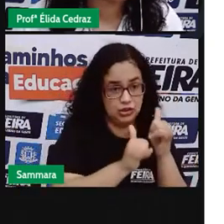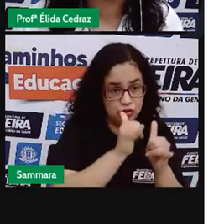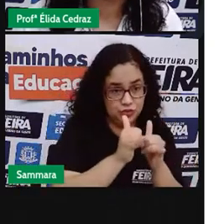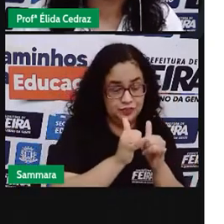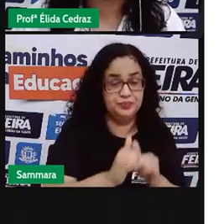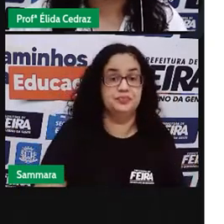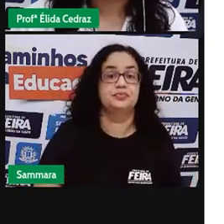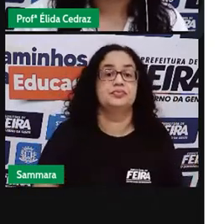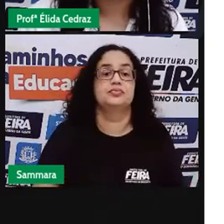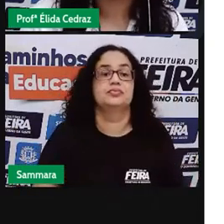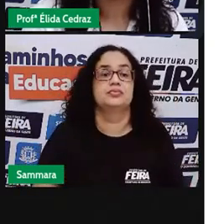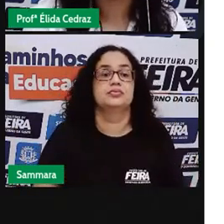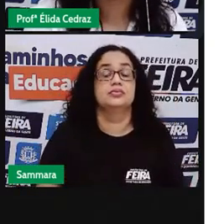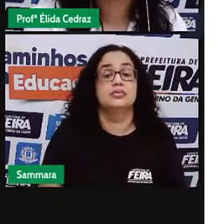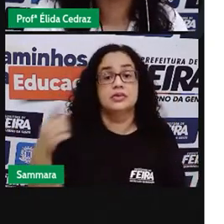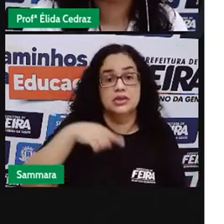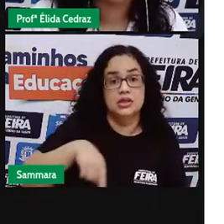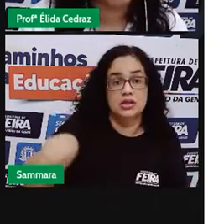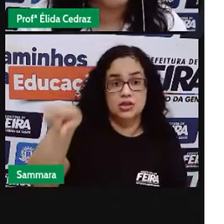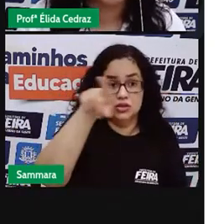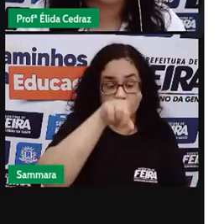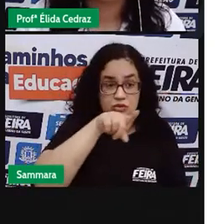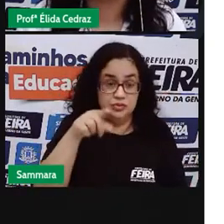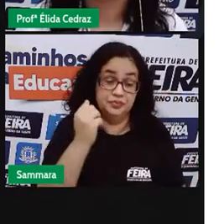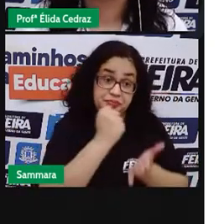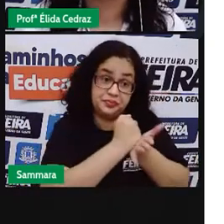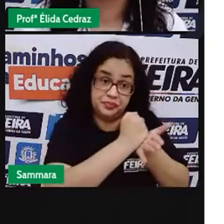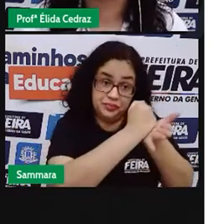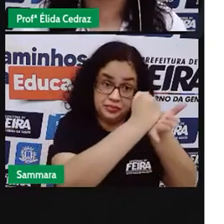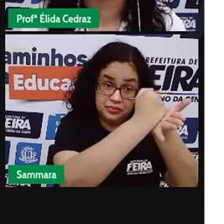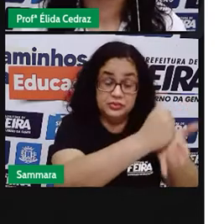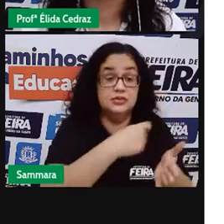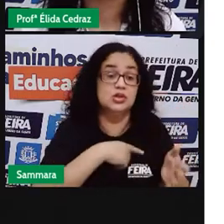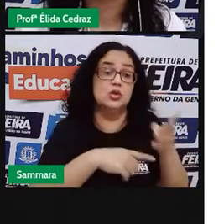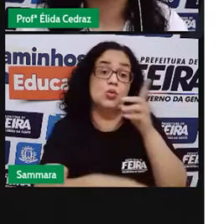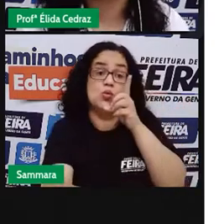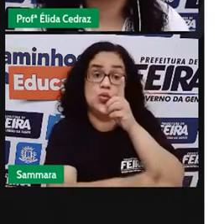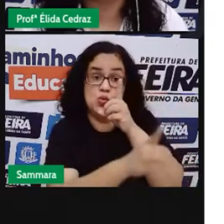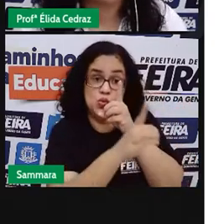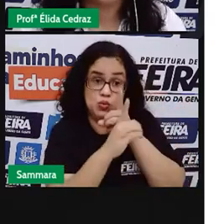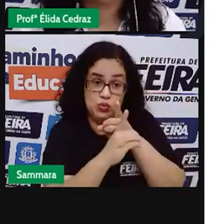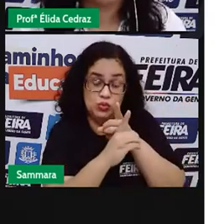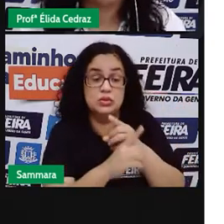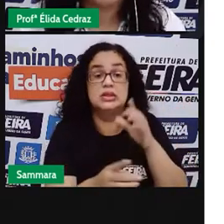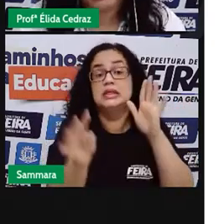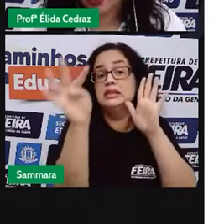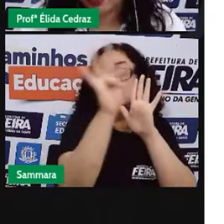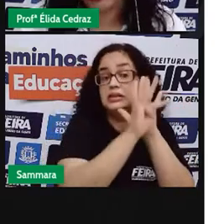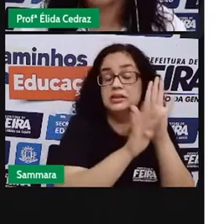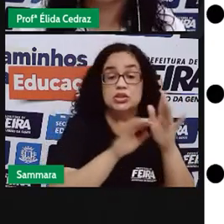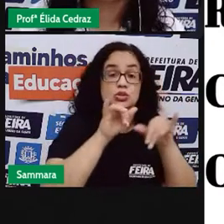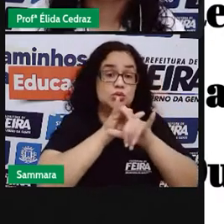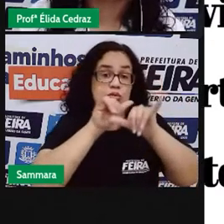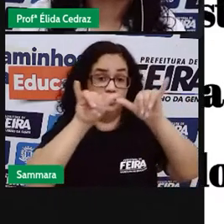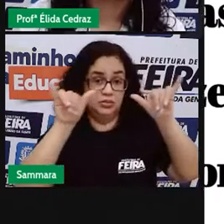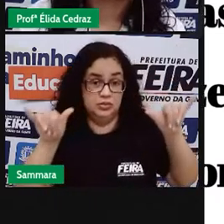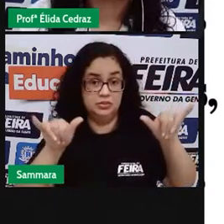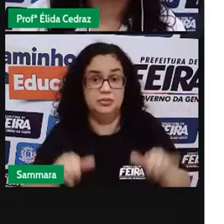internet. Nesses suportes, nós encontramos o texto publicitário.